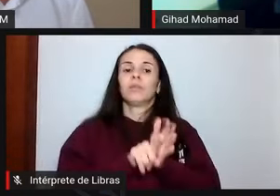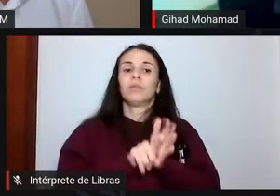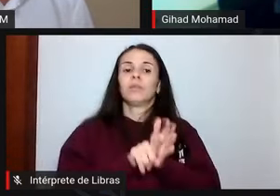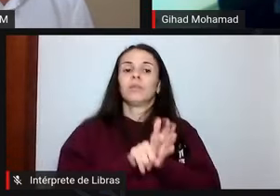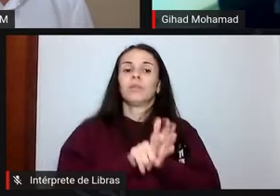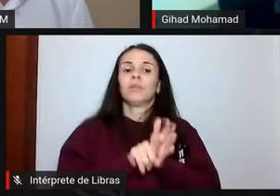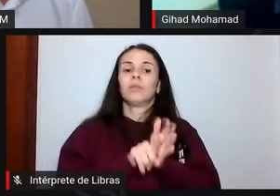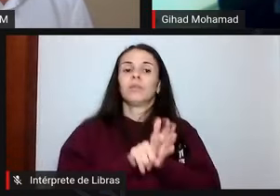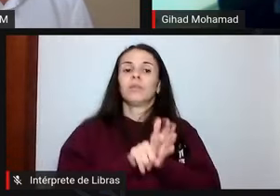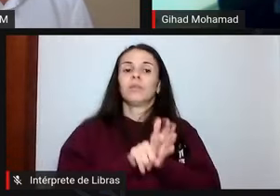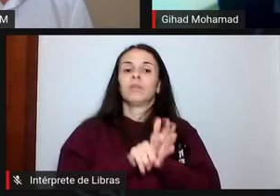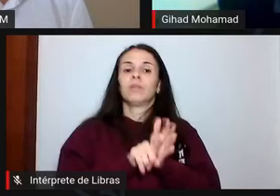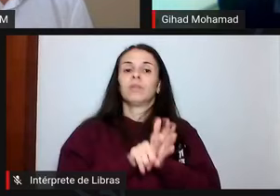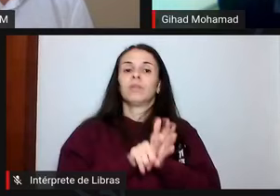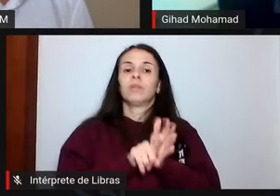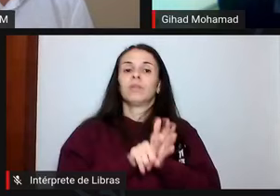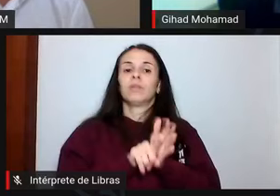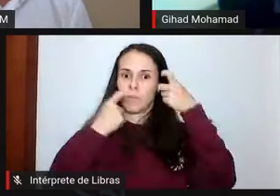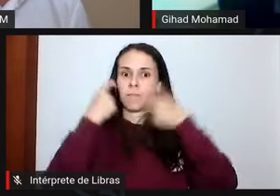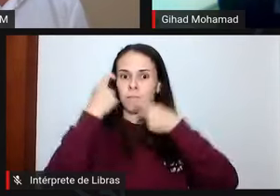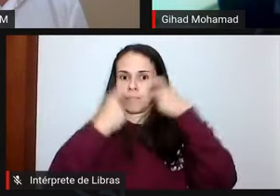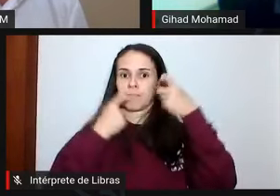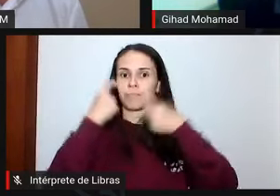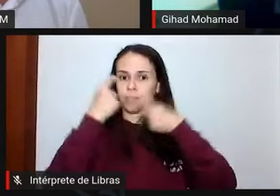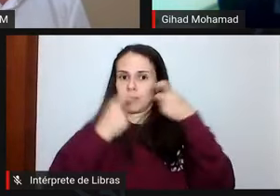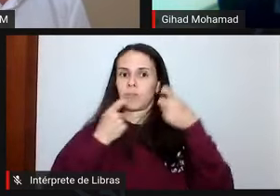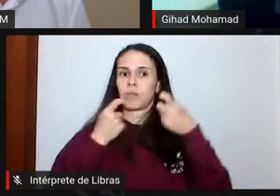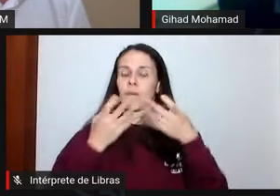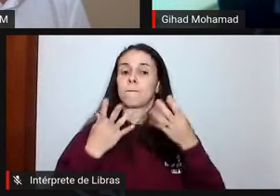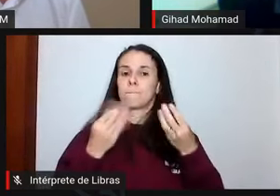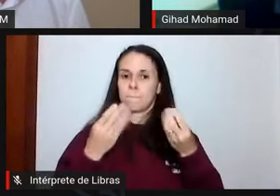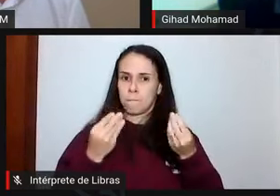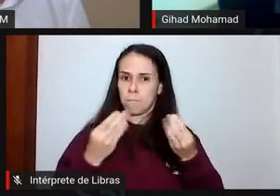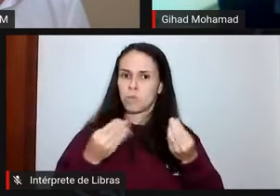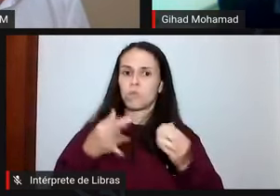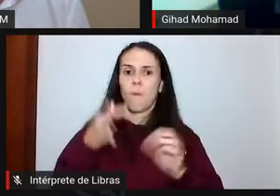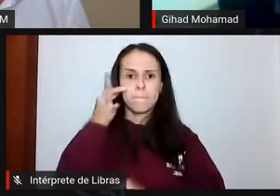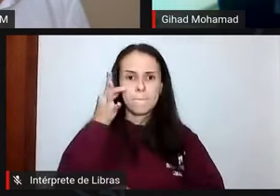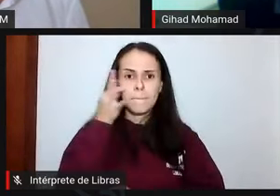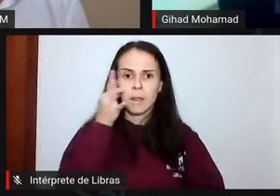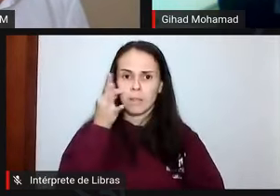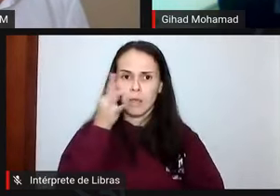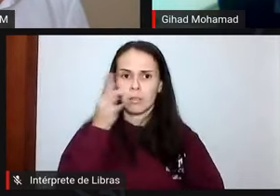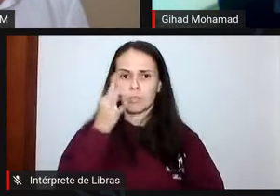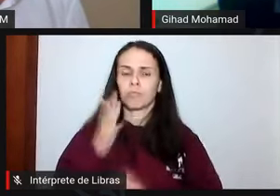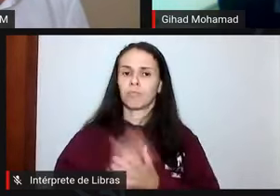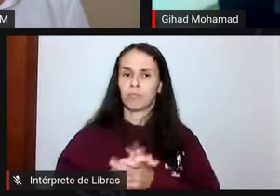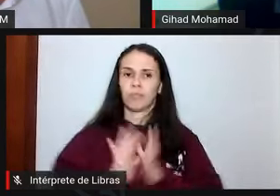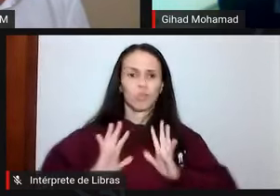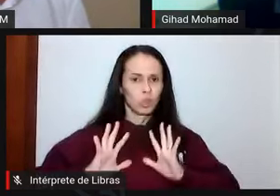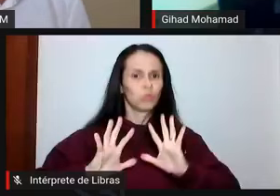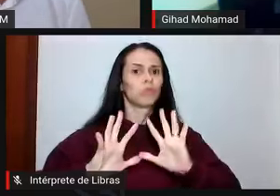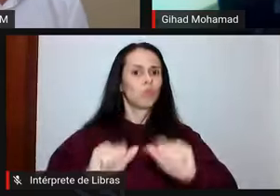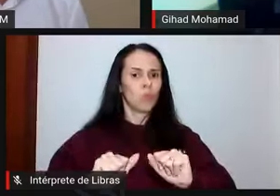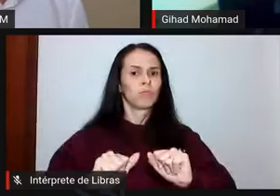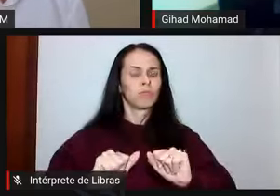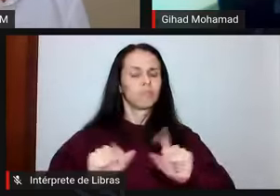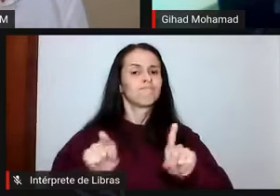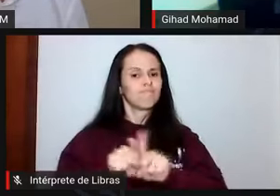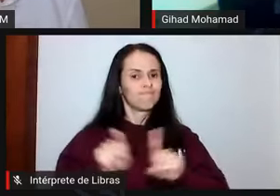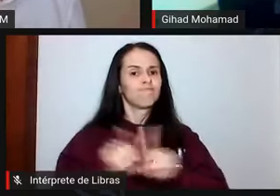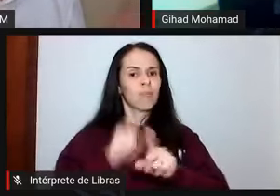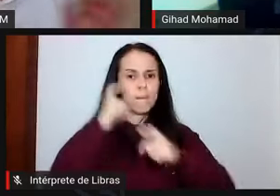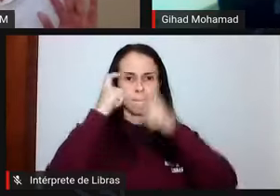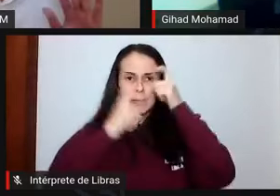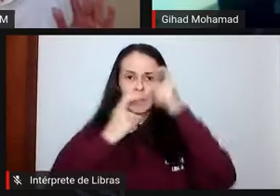uma preocupação muito viva de todos aqueles que nos questionaram. Na verdade, nós estamos